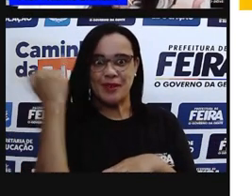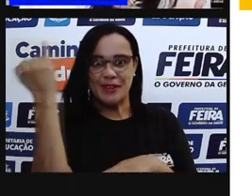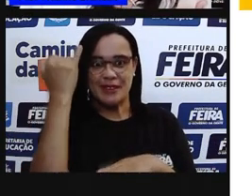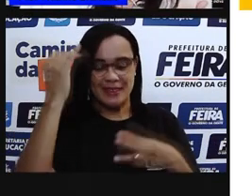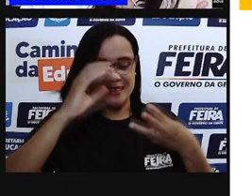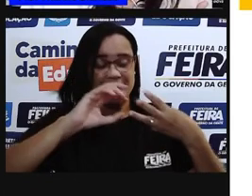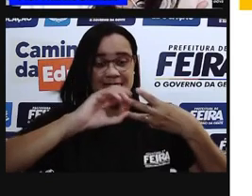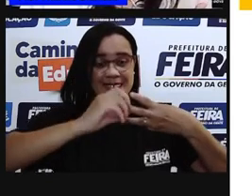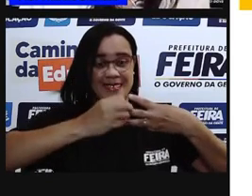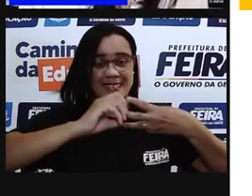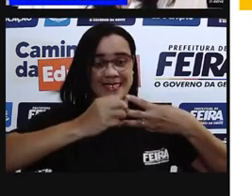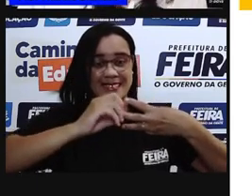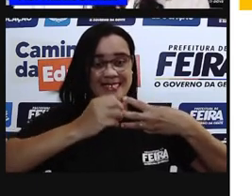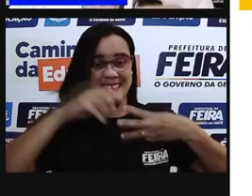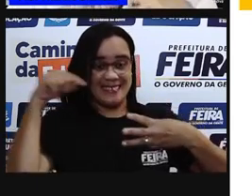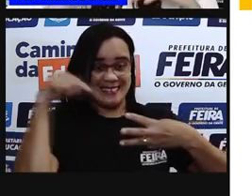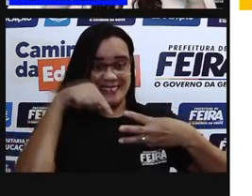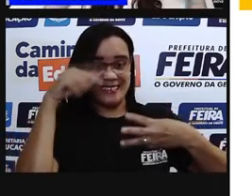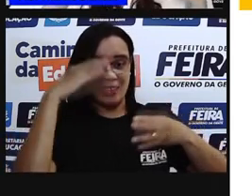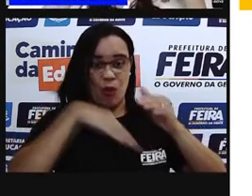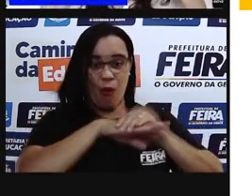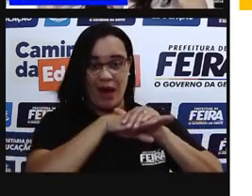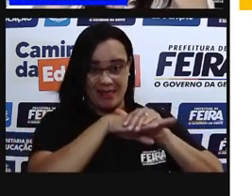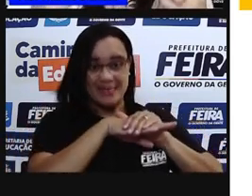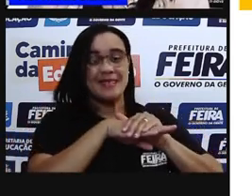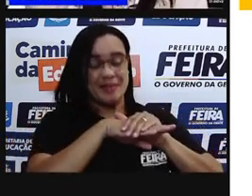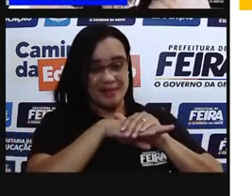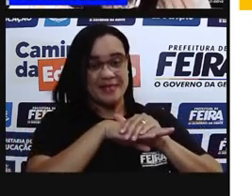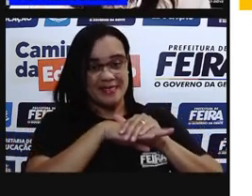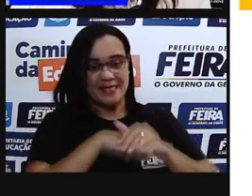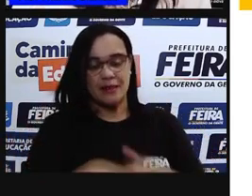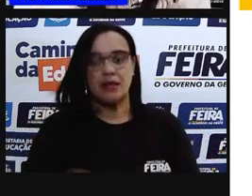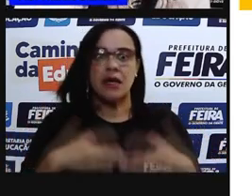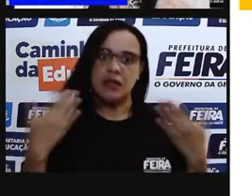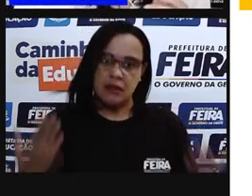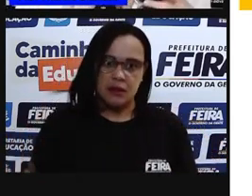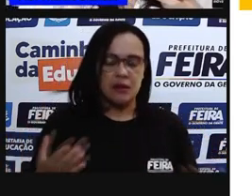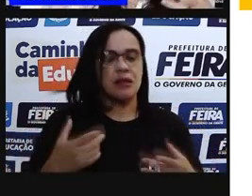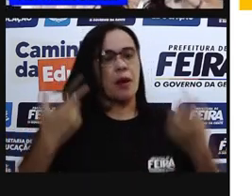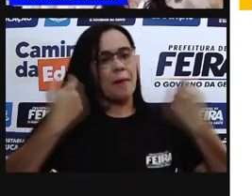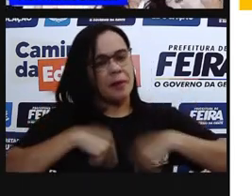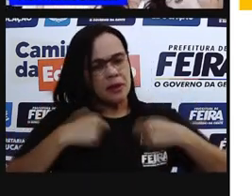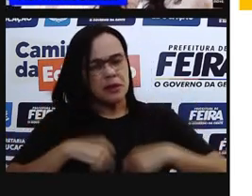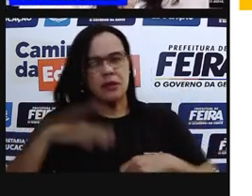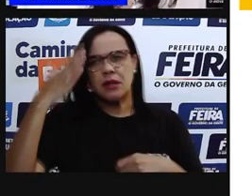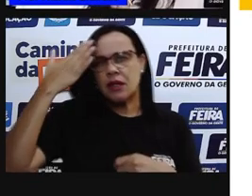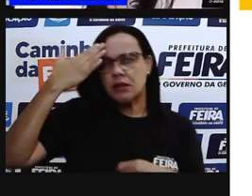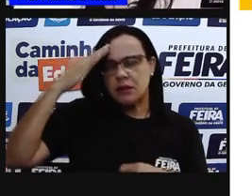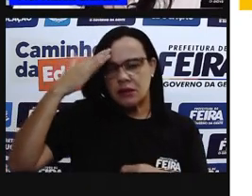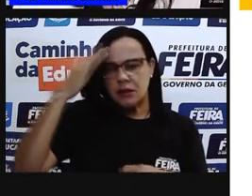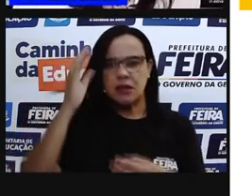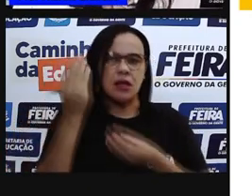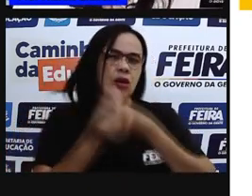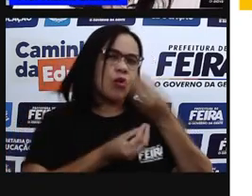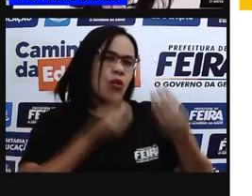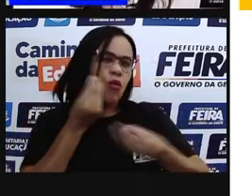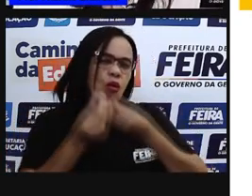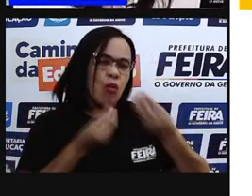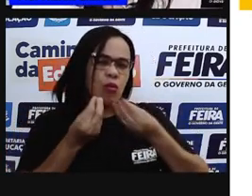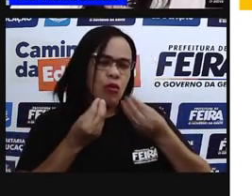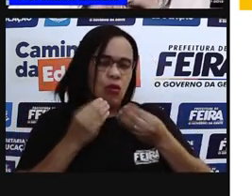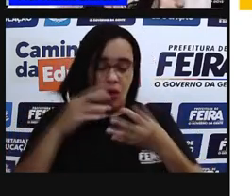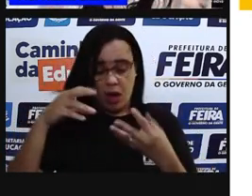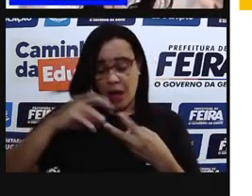Como eu falei, a gente precisa, então, entender um pouquinho como é essa nossa